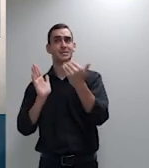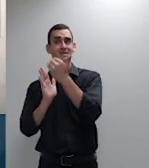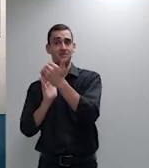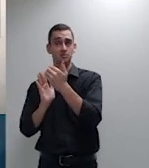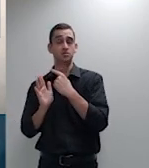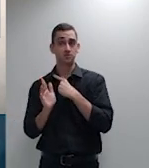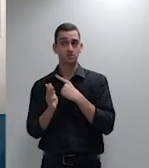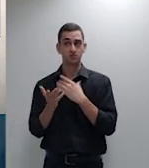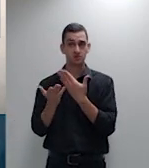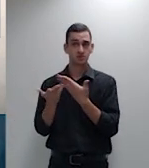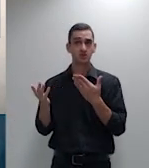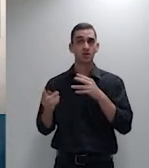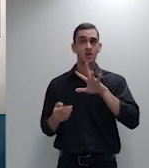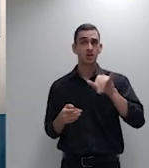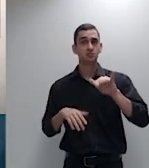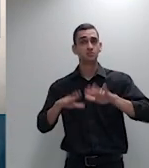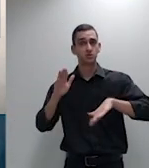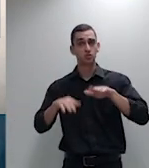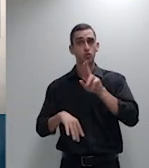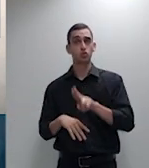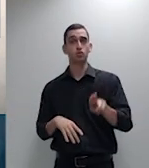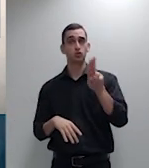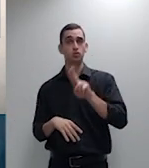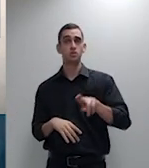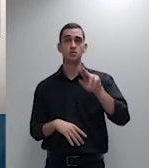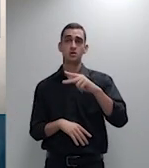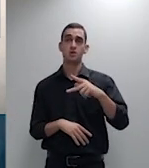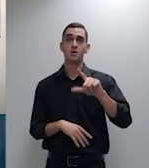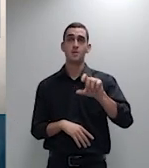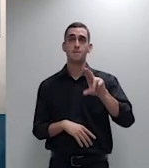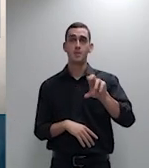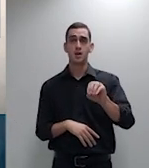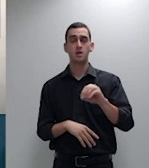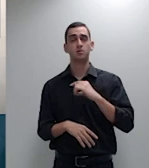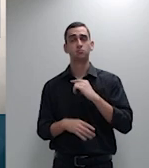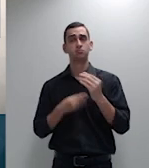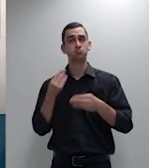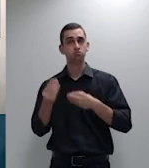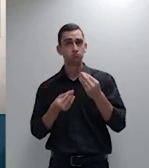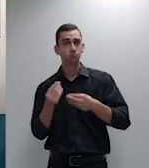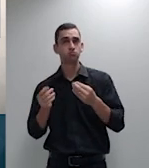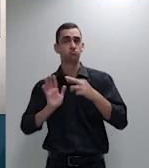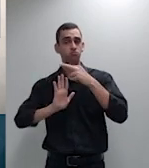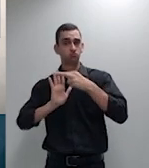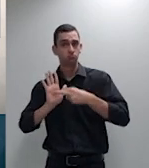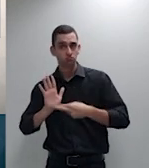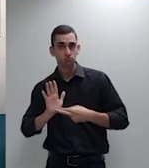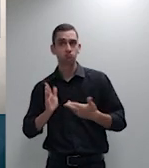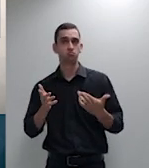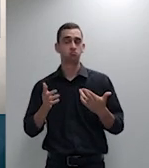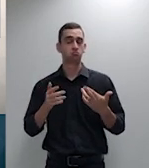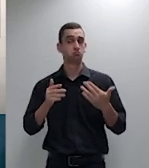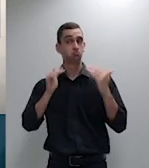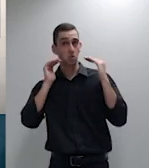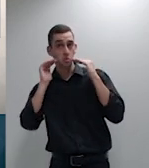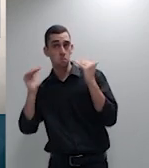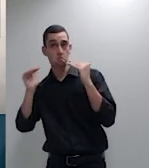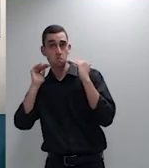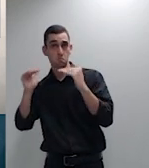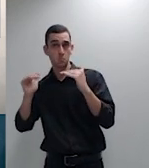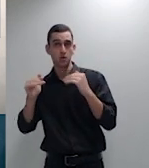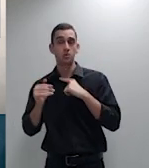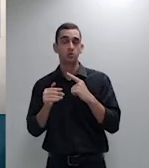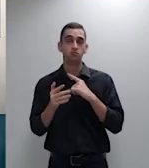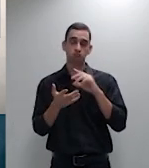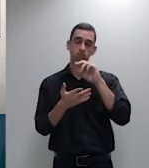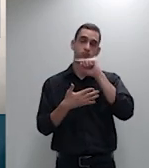segue exatamente os ditames legais e regulamentares nesse sentido o que cabe é a fornecedora